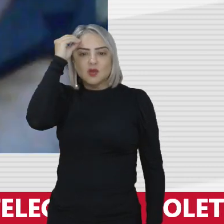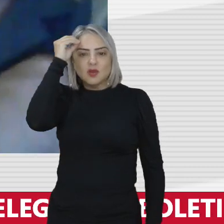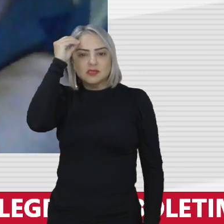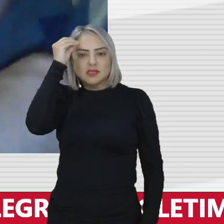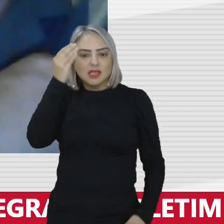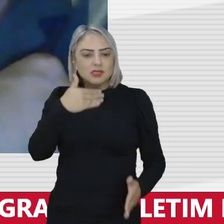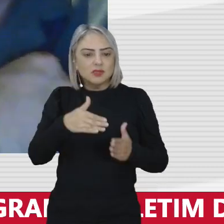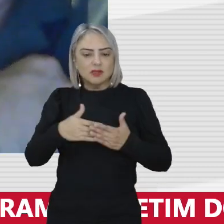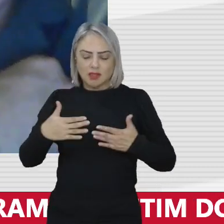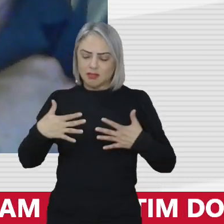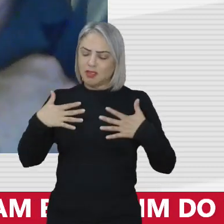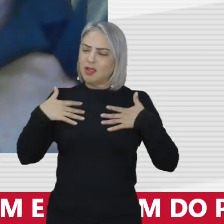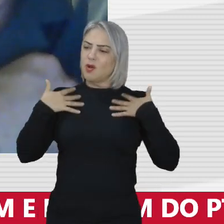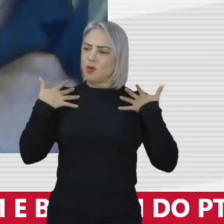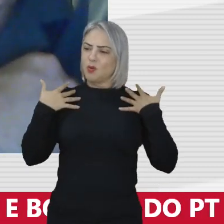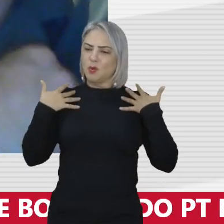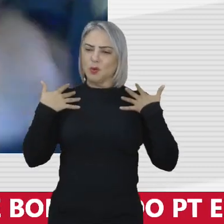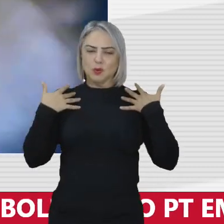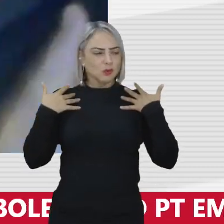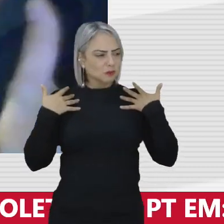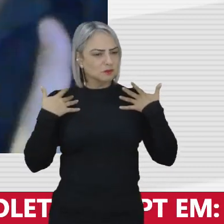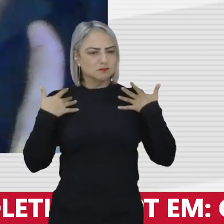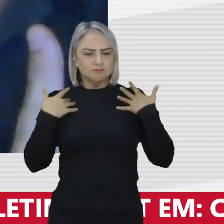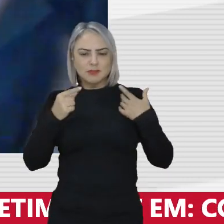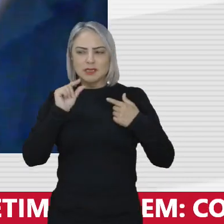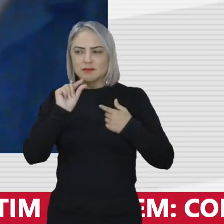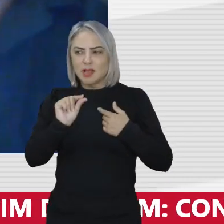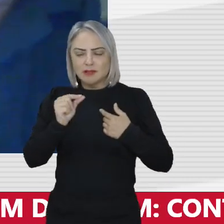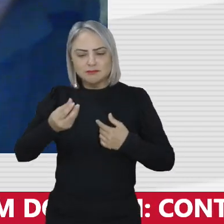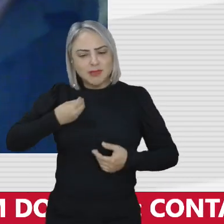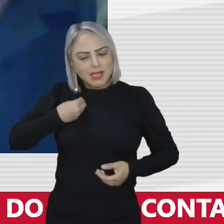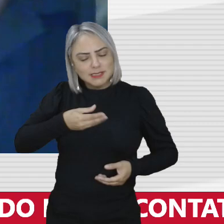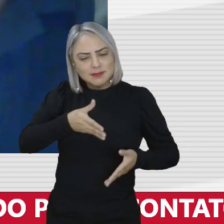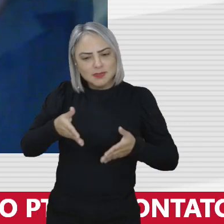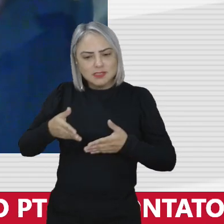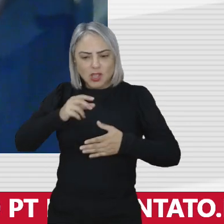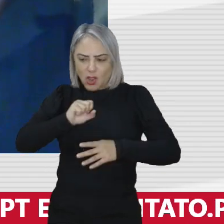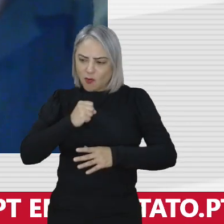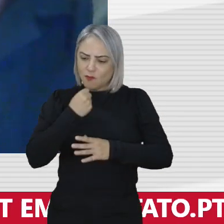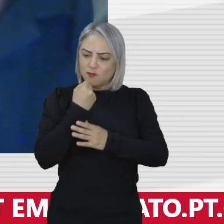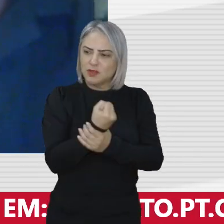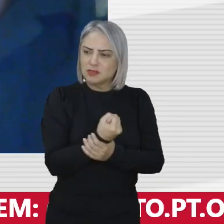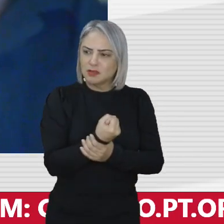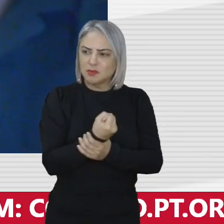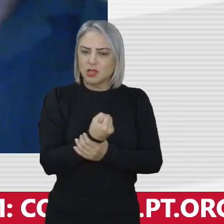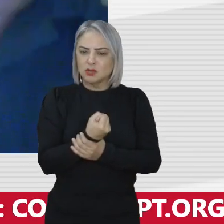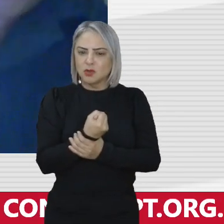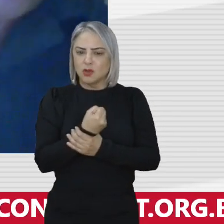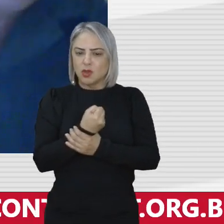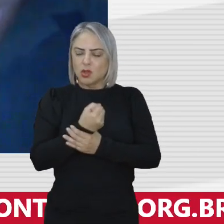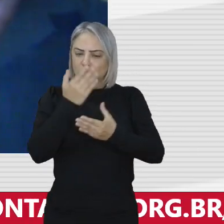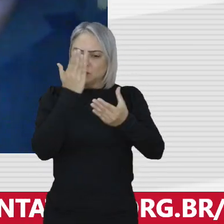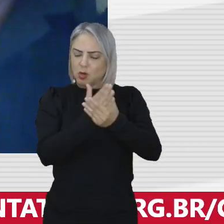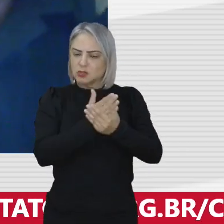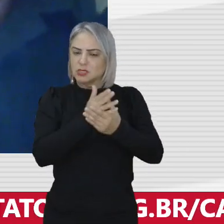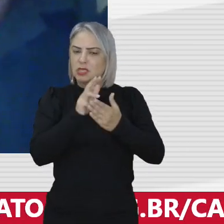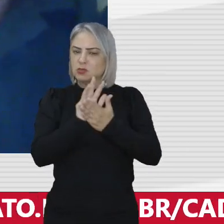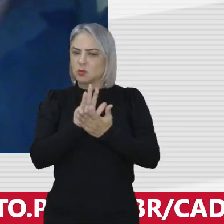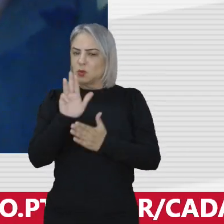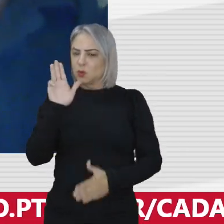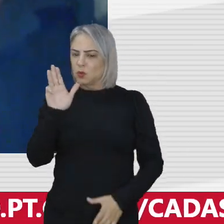seus filhos eu tenho orgulho de ter pequenamente participado disso fiz a defesa do Okamoto no processo do Lula